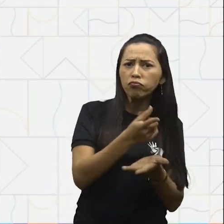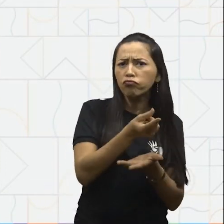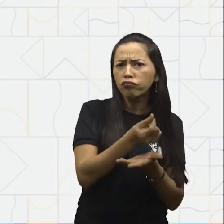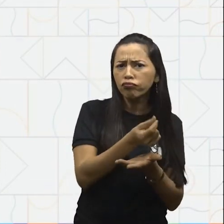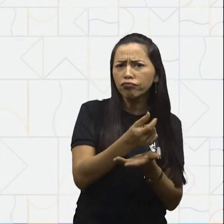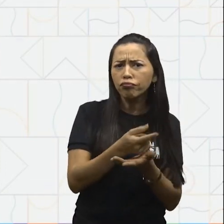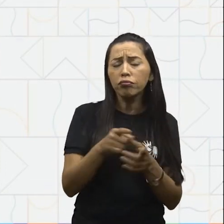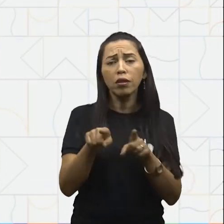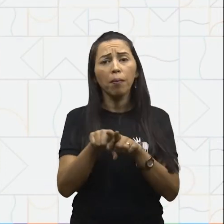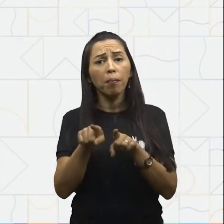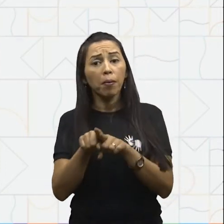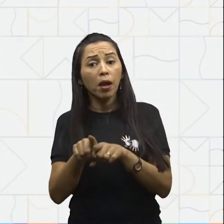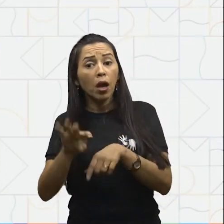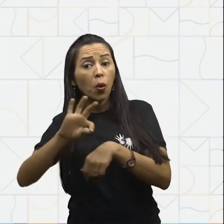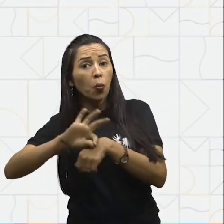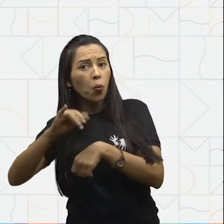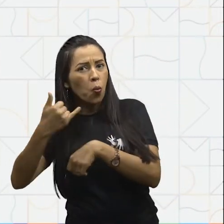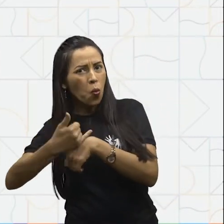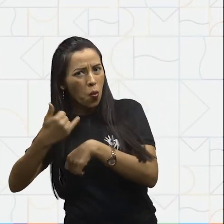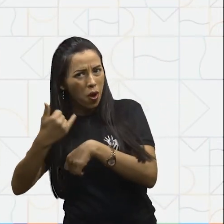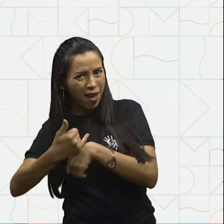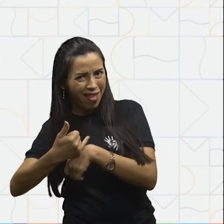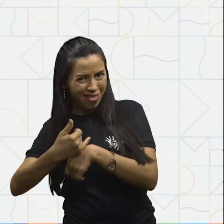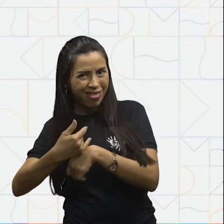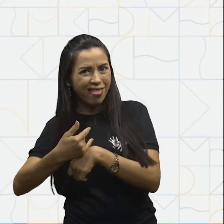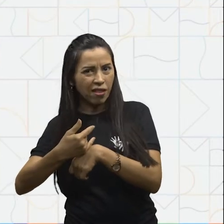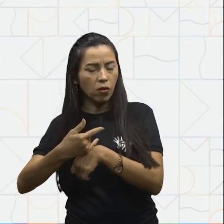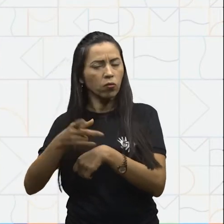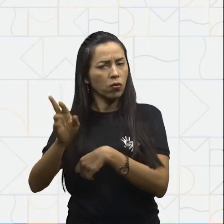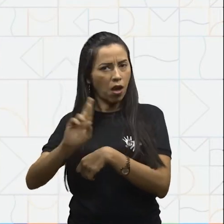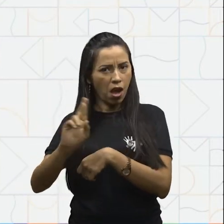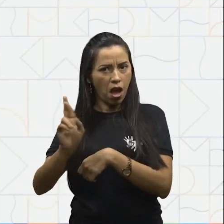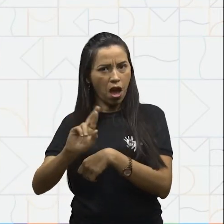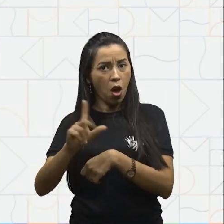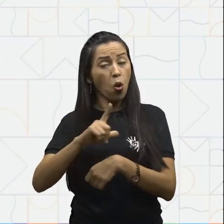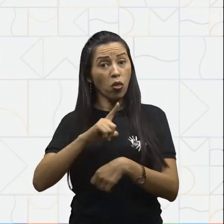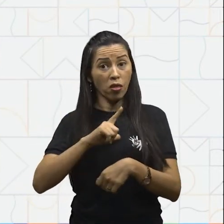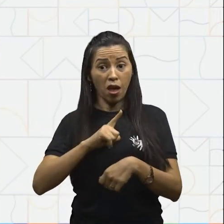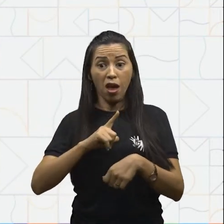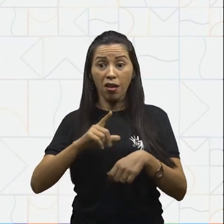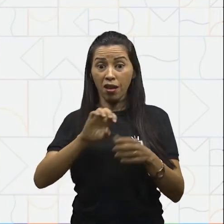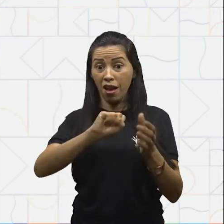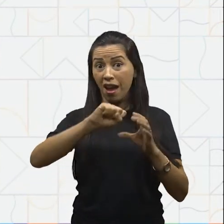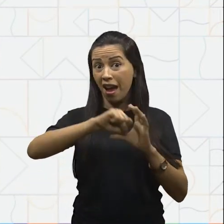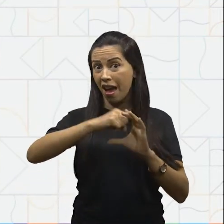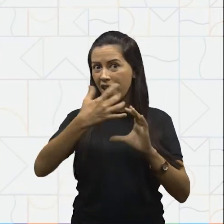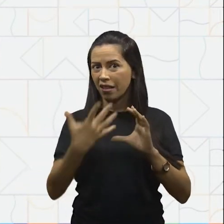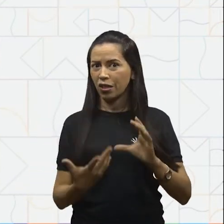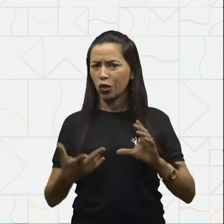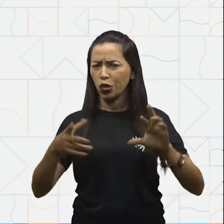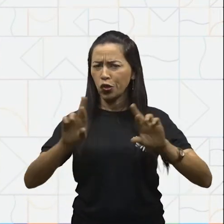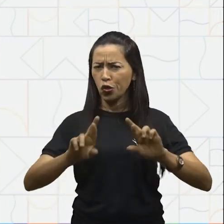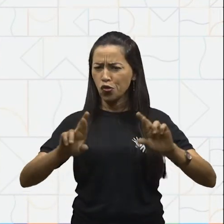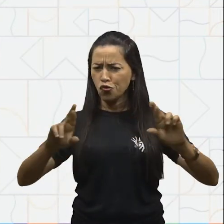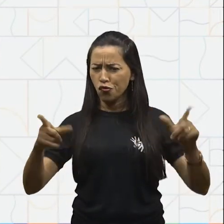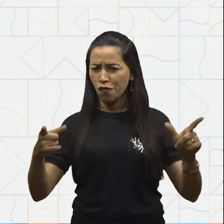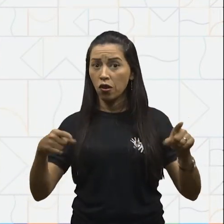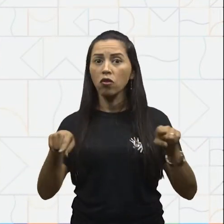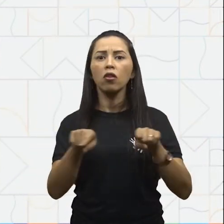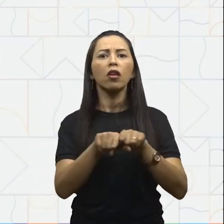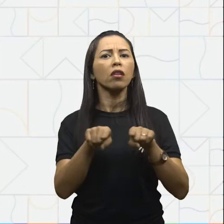do real possuem características distintas e elementos de